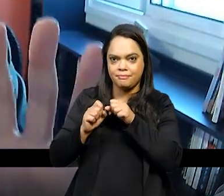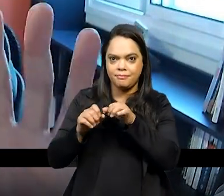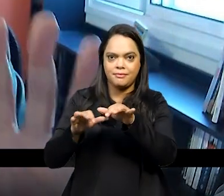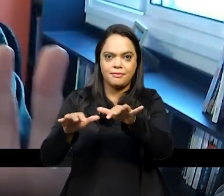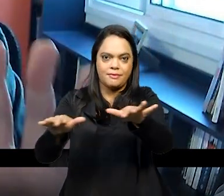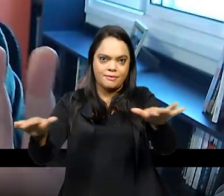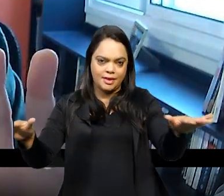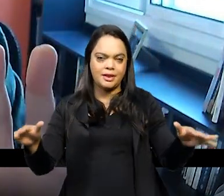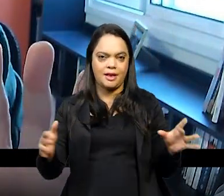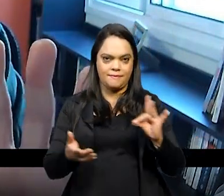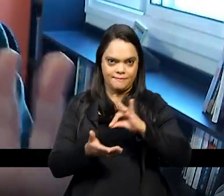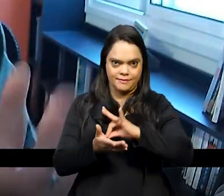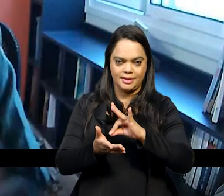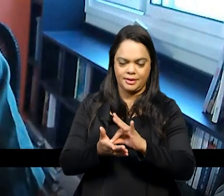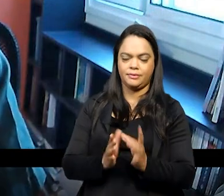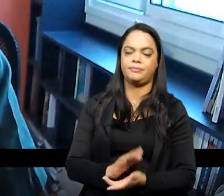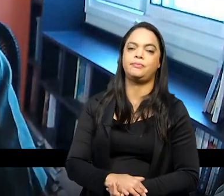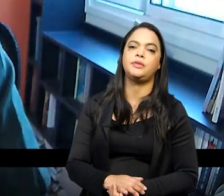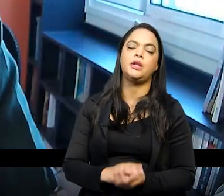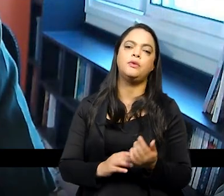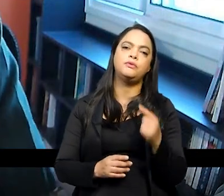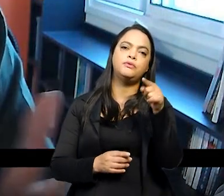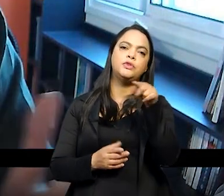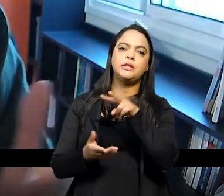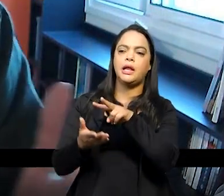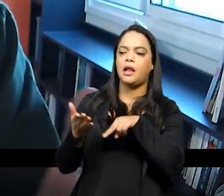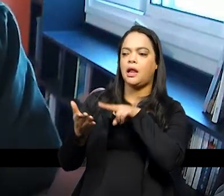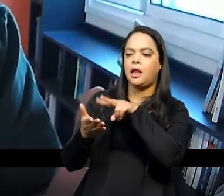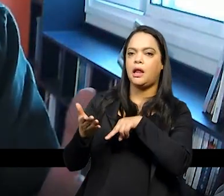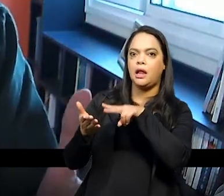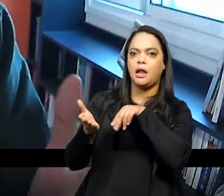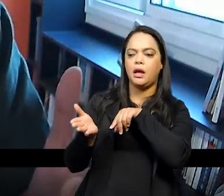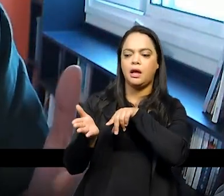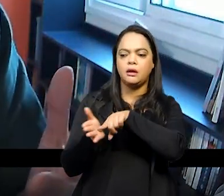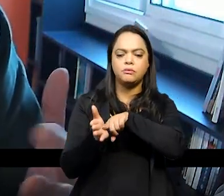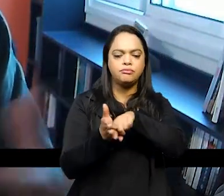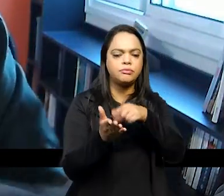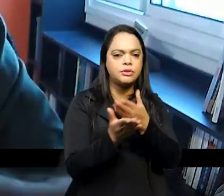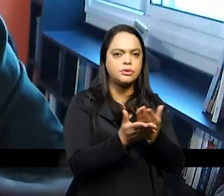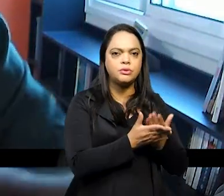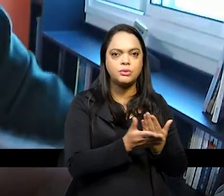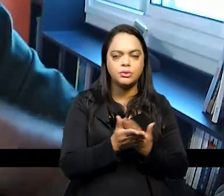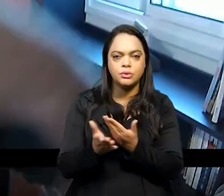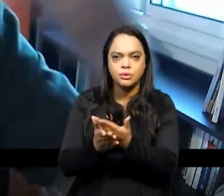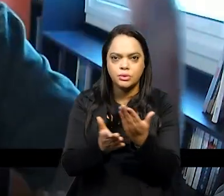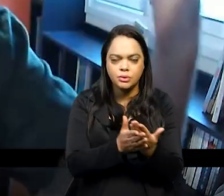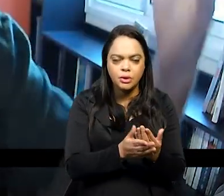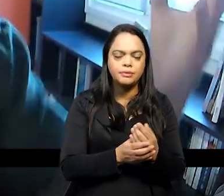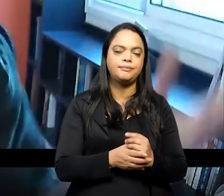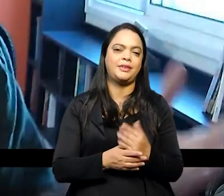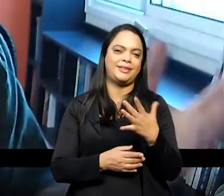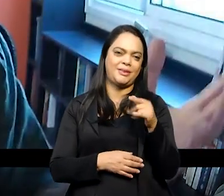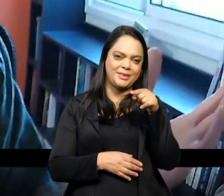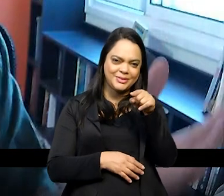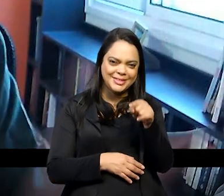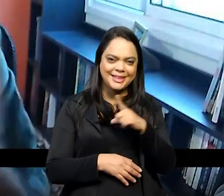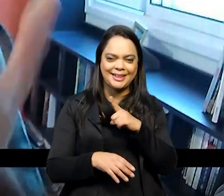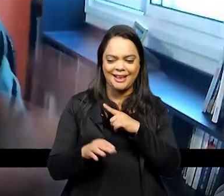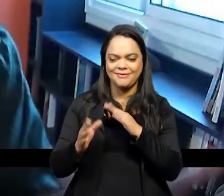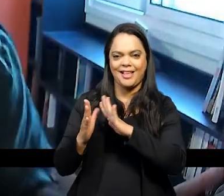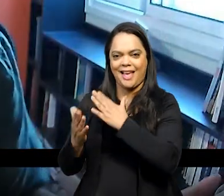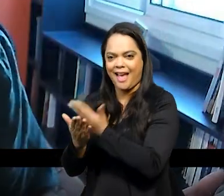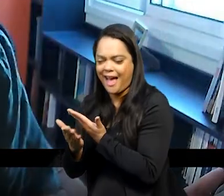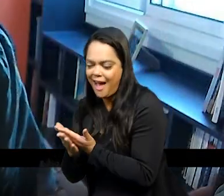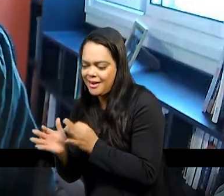distintas não é verdade então quando você está lendo você está estudando ou João diz aí quantas vezes você preparou um monte de coisas para a aula